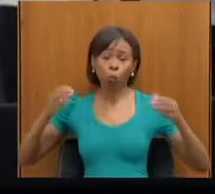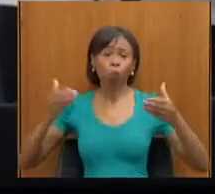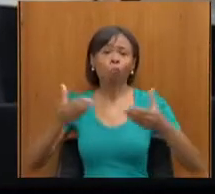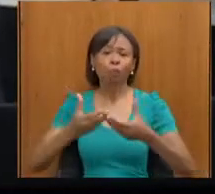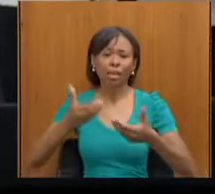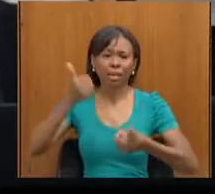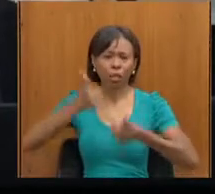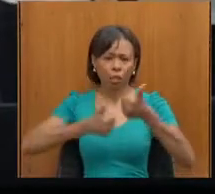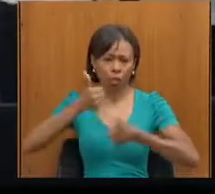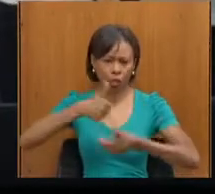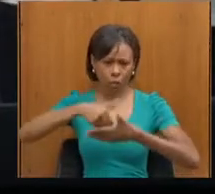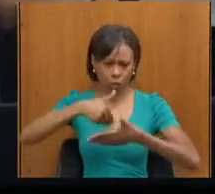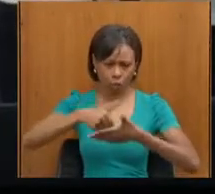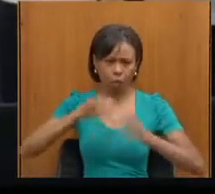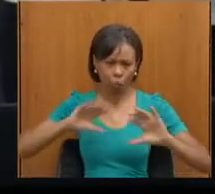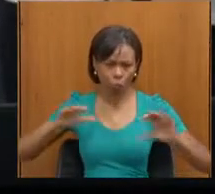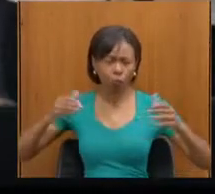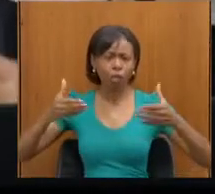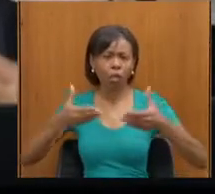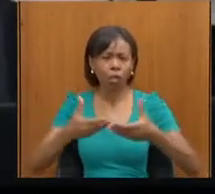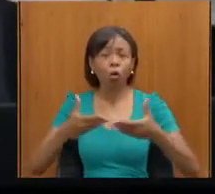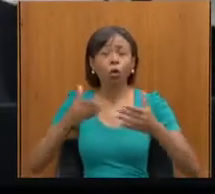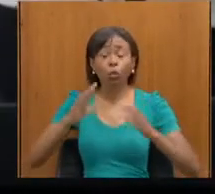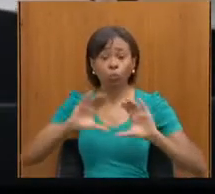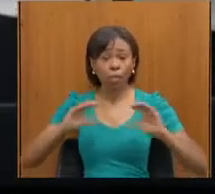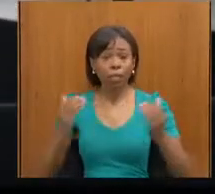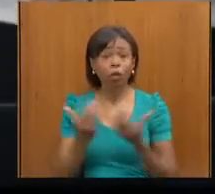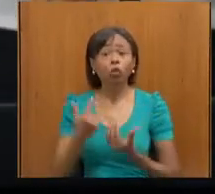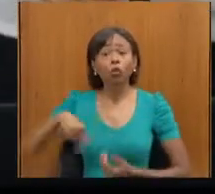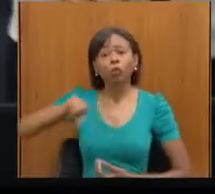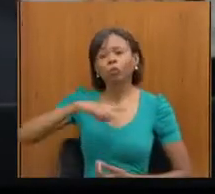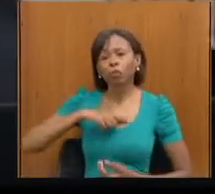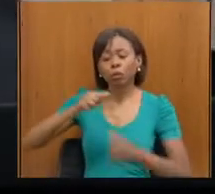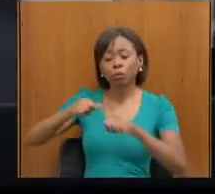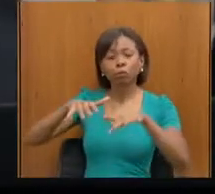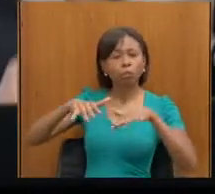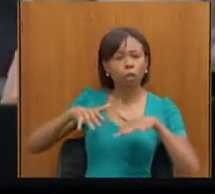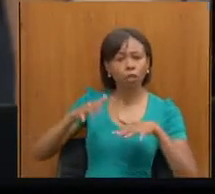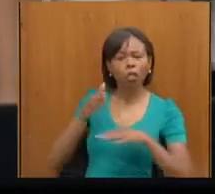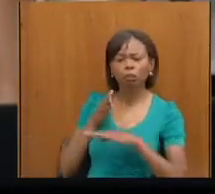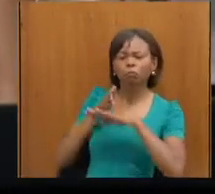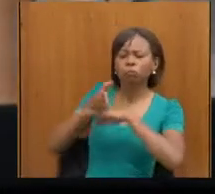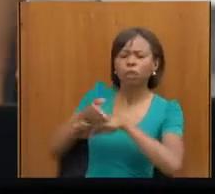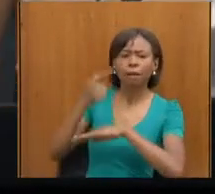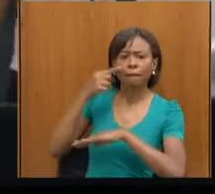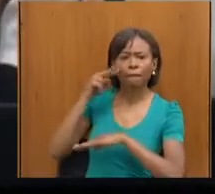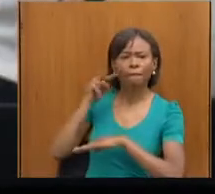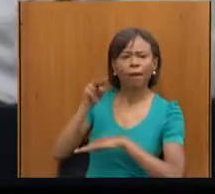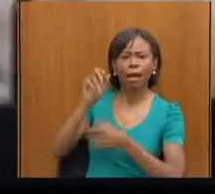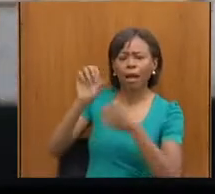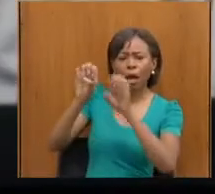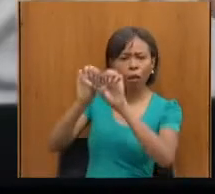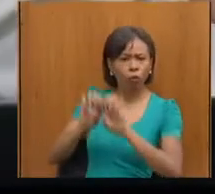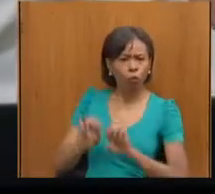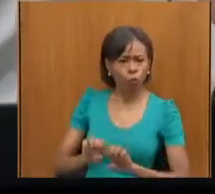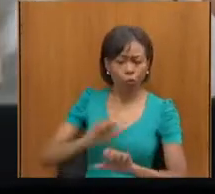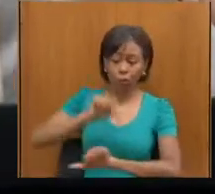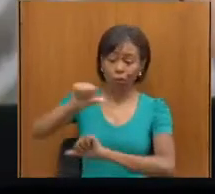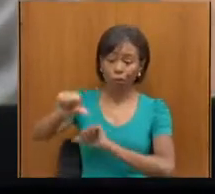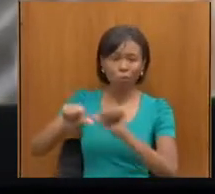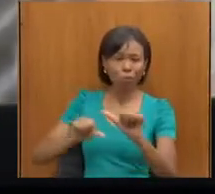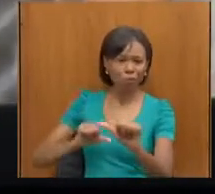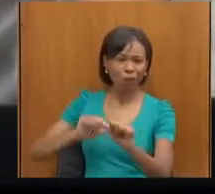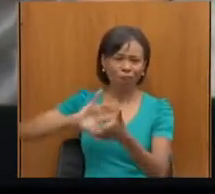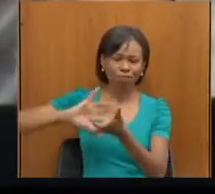presencialmente já avaliar a estrutura que tinha sido toda modificada, graças a uma audiência que nós